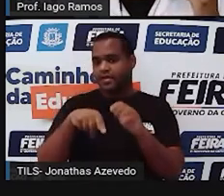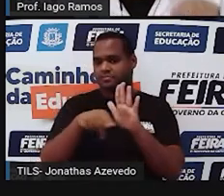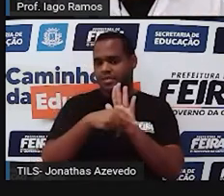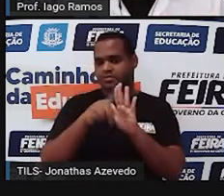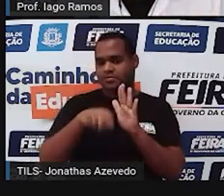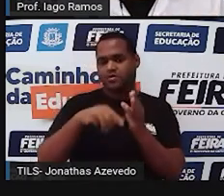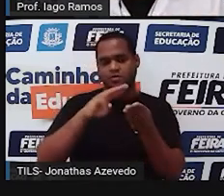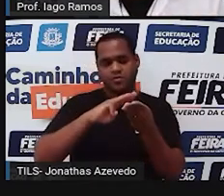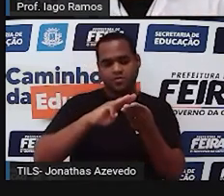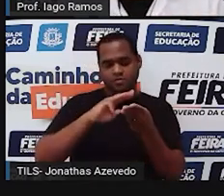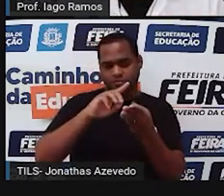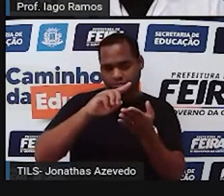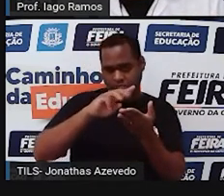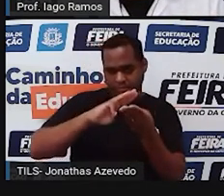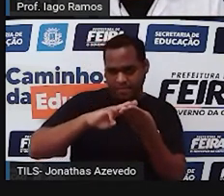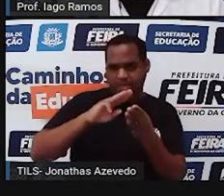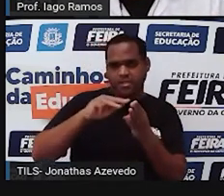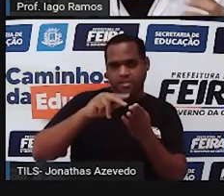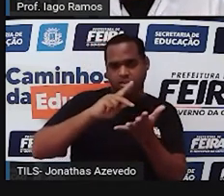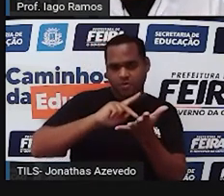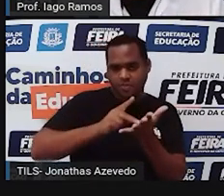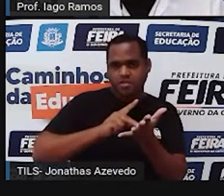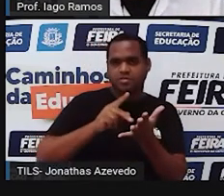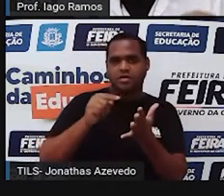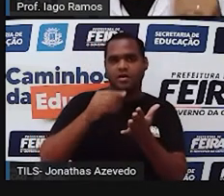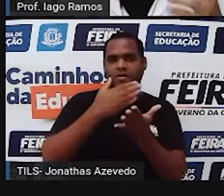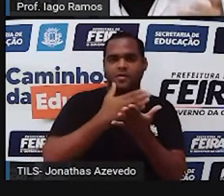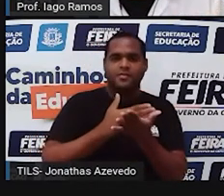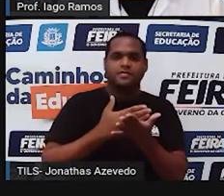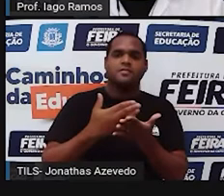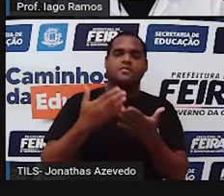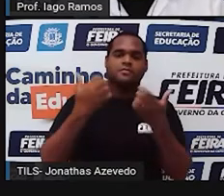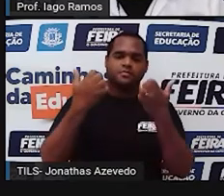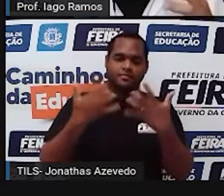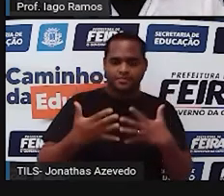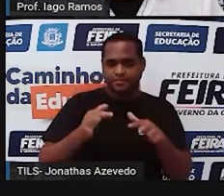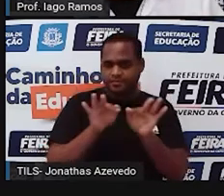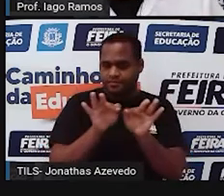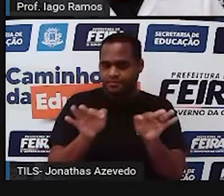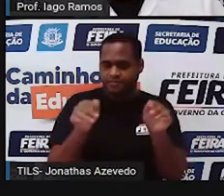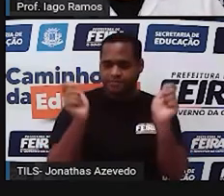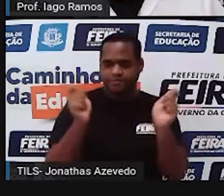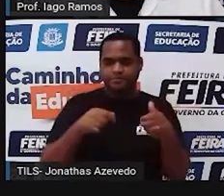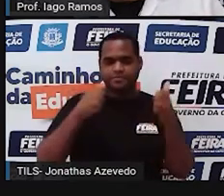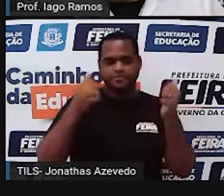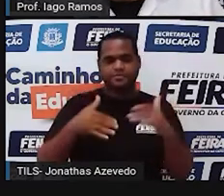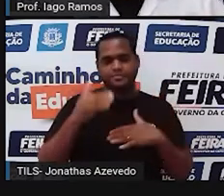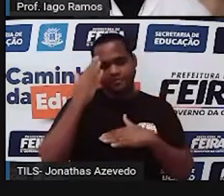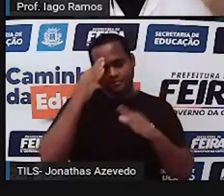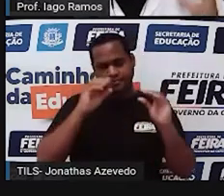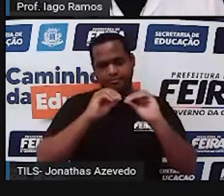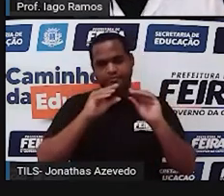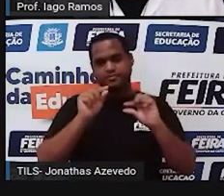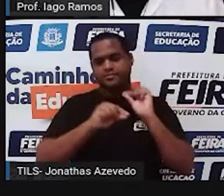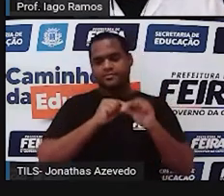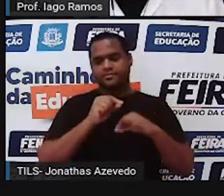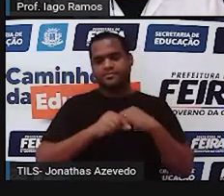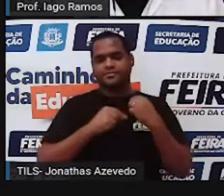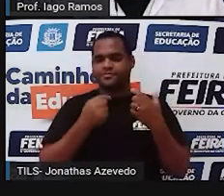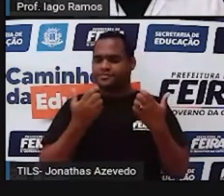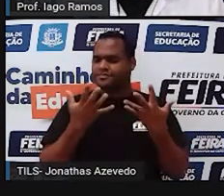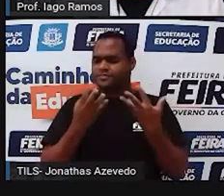parte, né? Mais inicial, uma parte básica que a gente precisa entender para